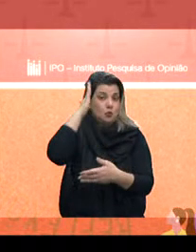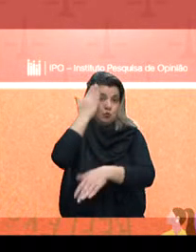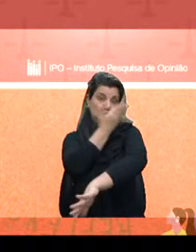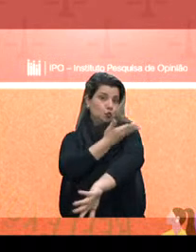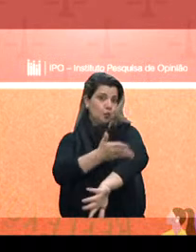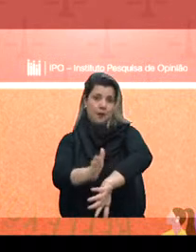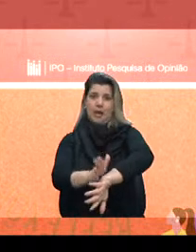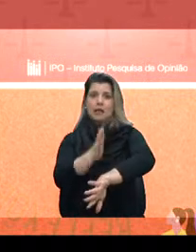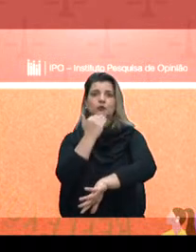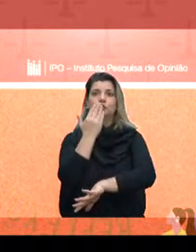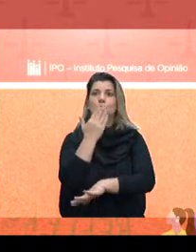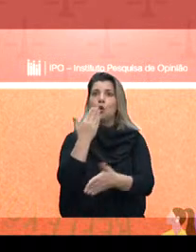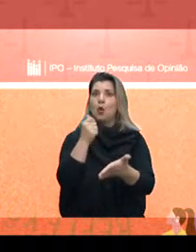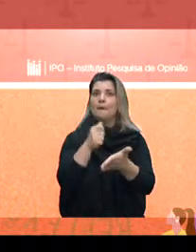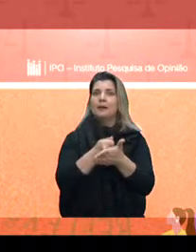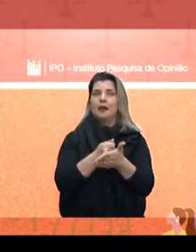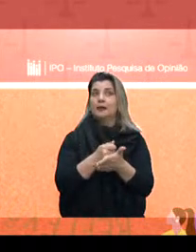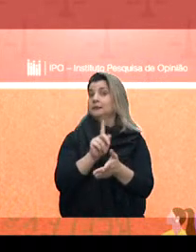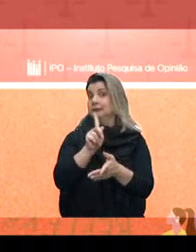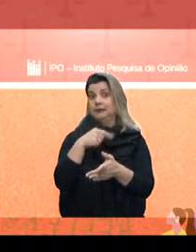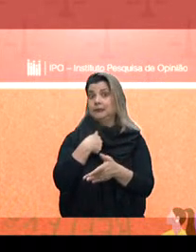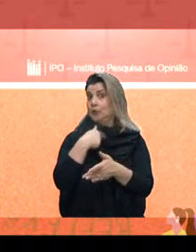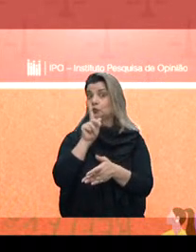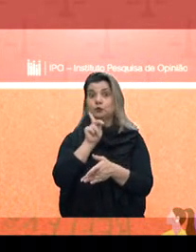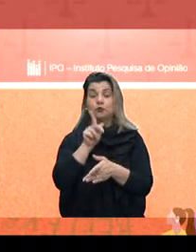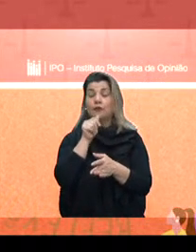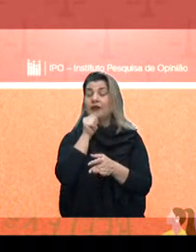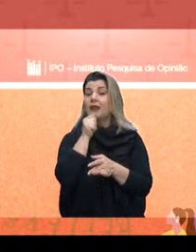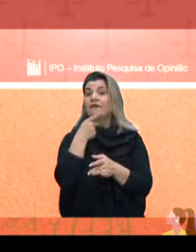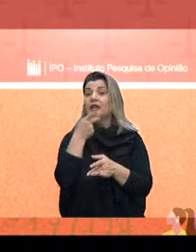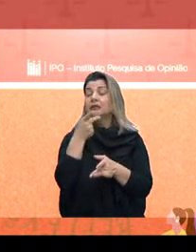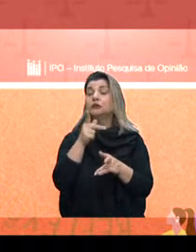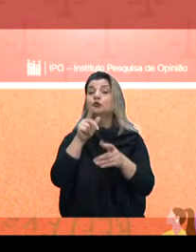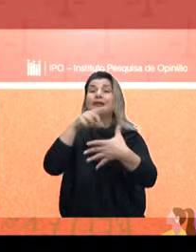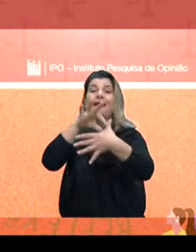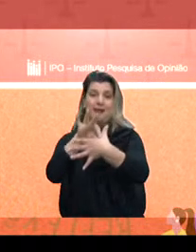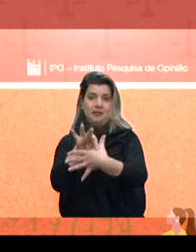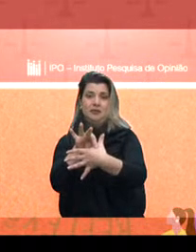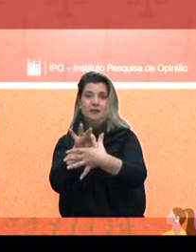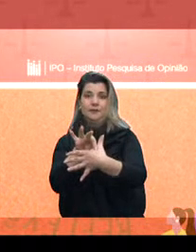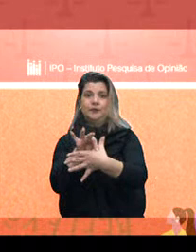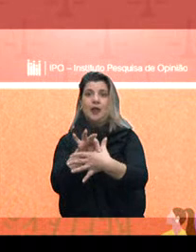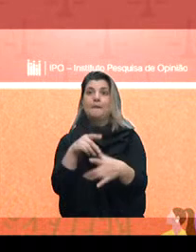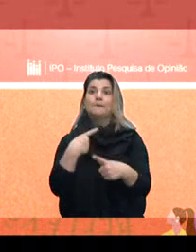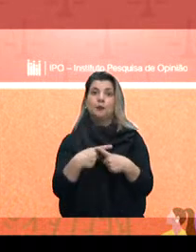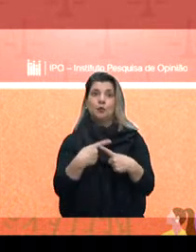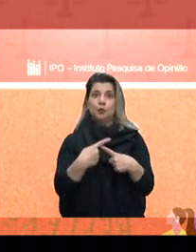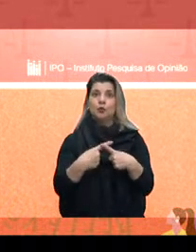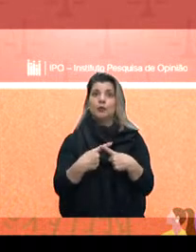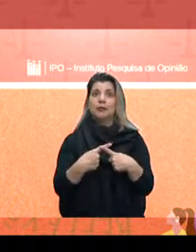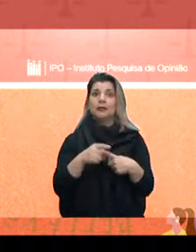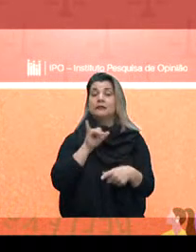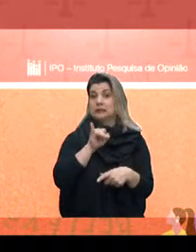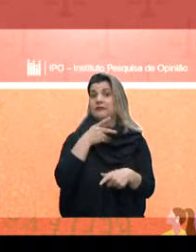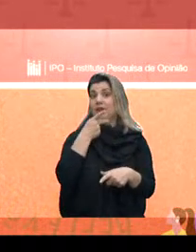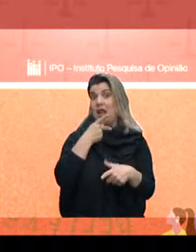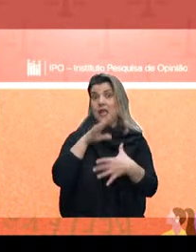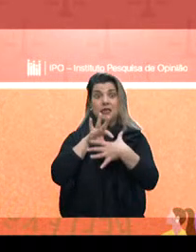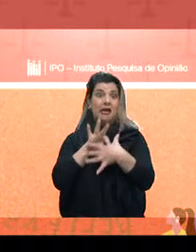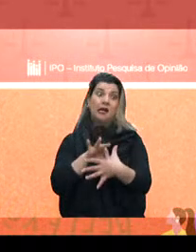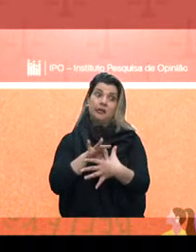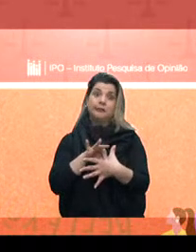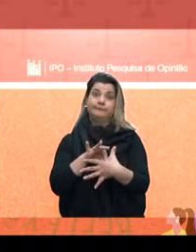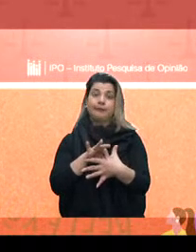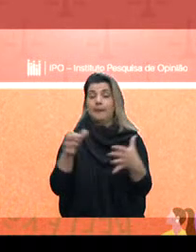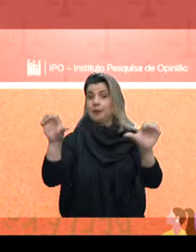Claro que eu nem estou falando aqui da carne, porque se eu fizer um teste sobre consumo de carne no Rio Grande do Sul, aí o entrevistado grita. Mas nós temos, então,